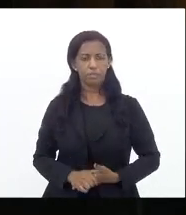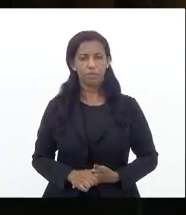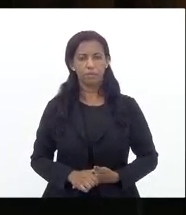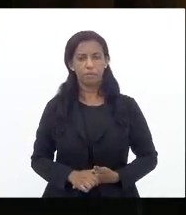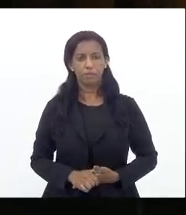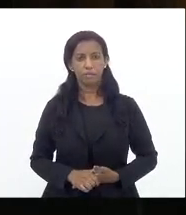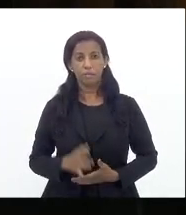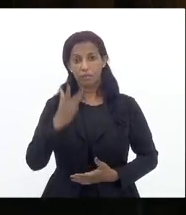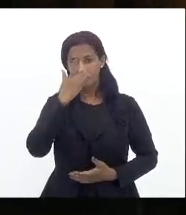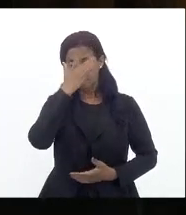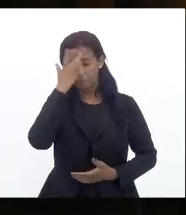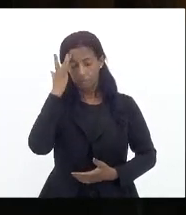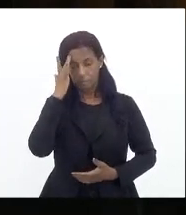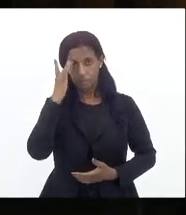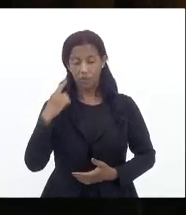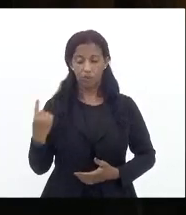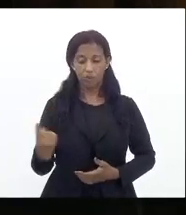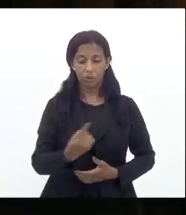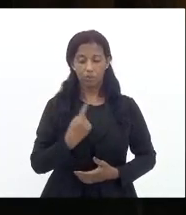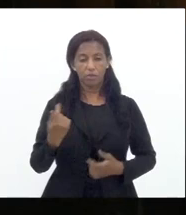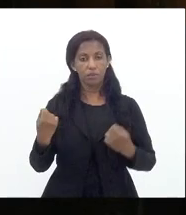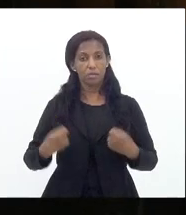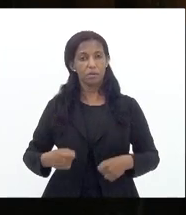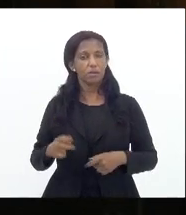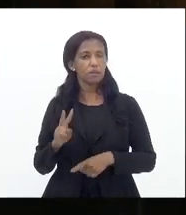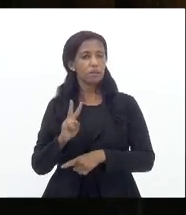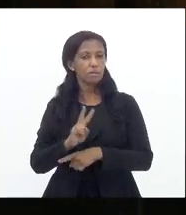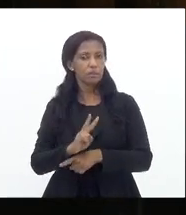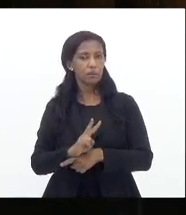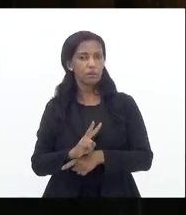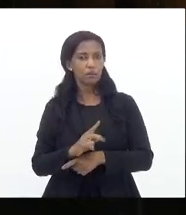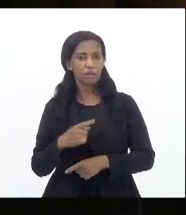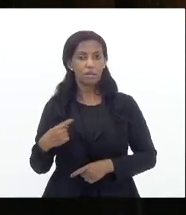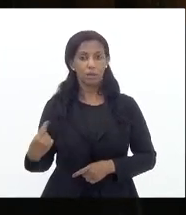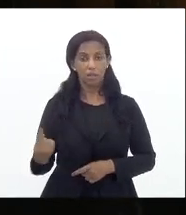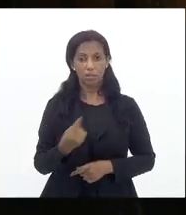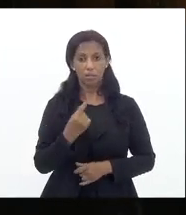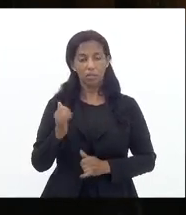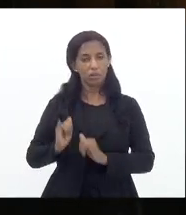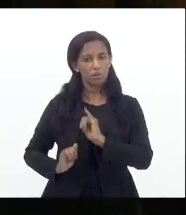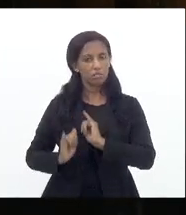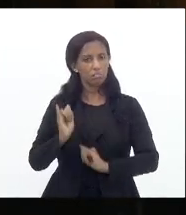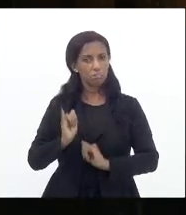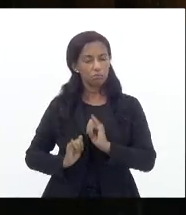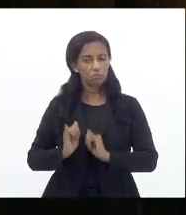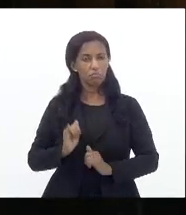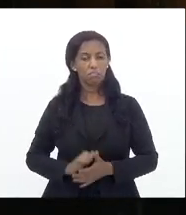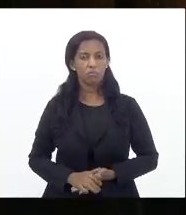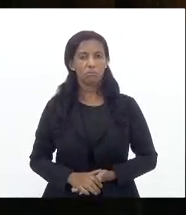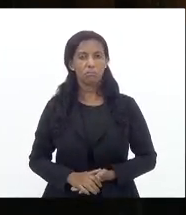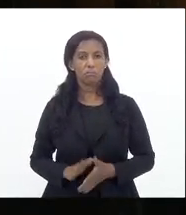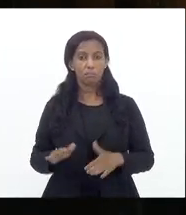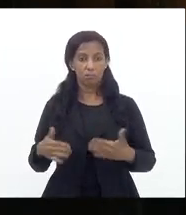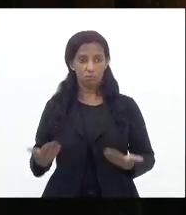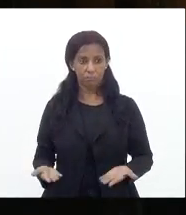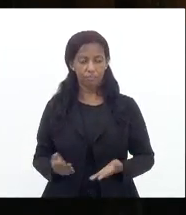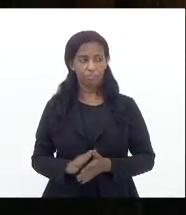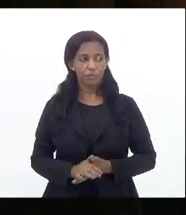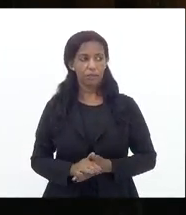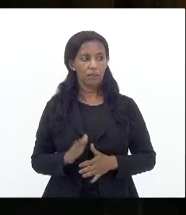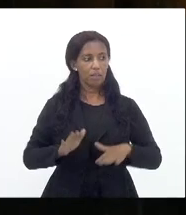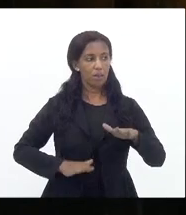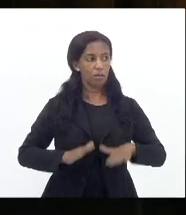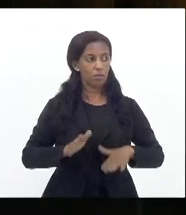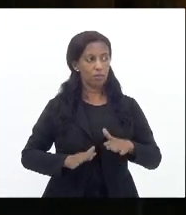nossa gente nós precisamos proteger as nossas indústrias então talvez